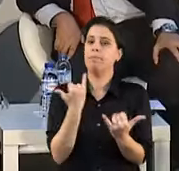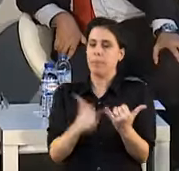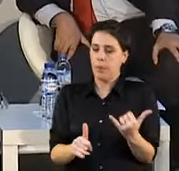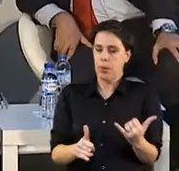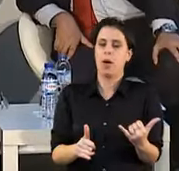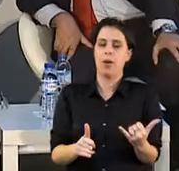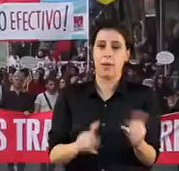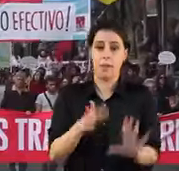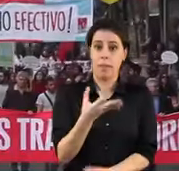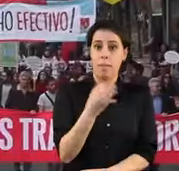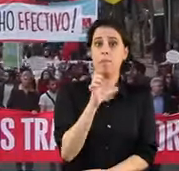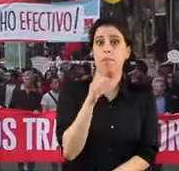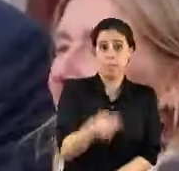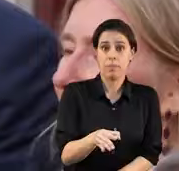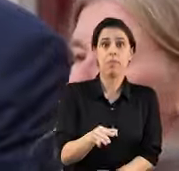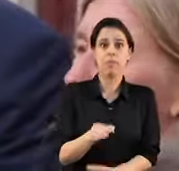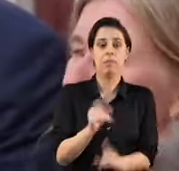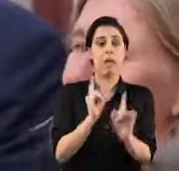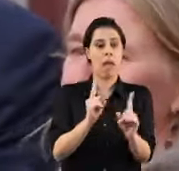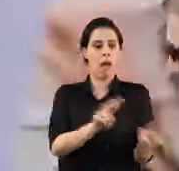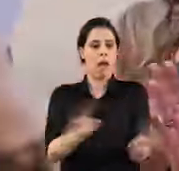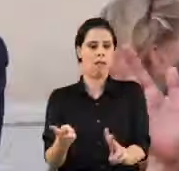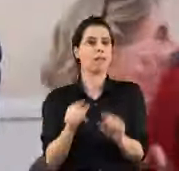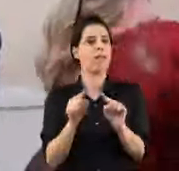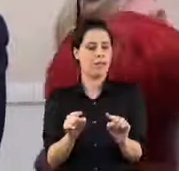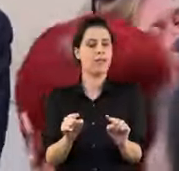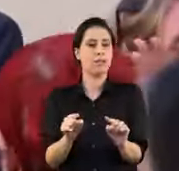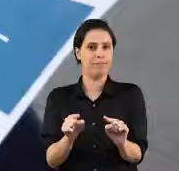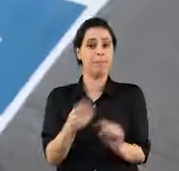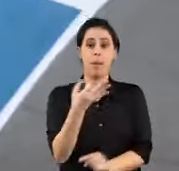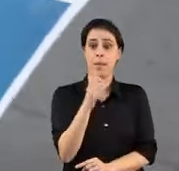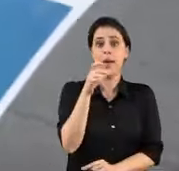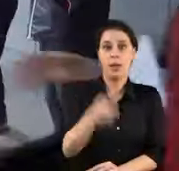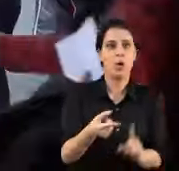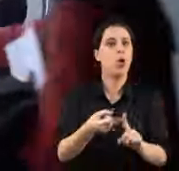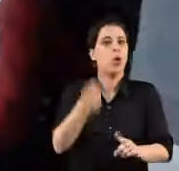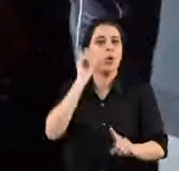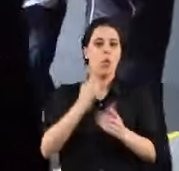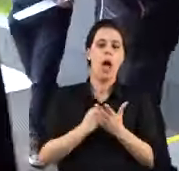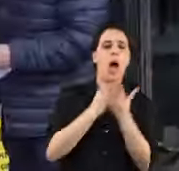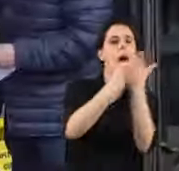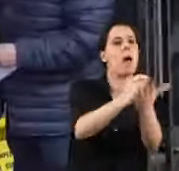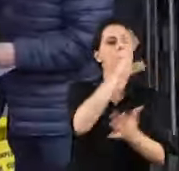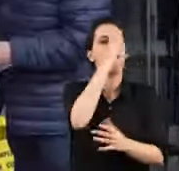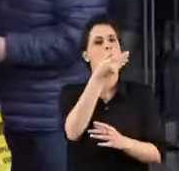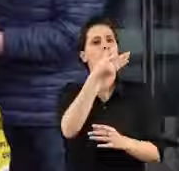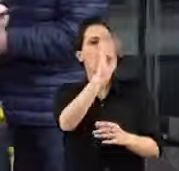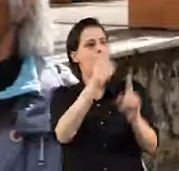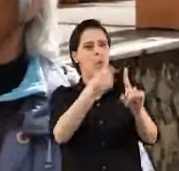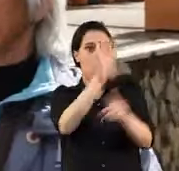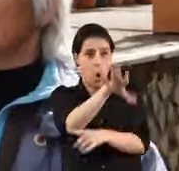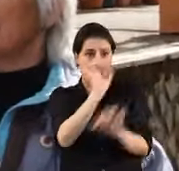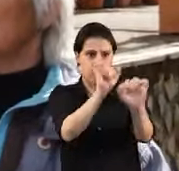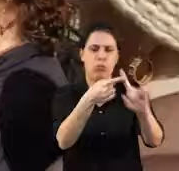situação perigosa. O PCP é o portador da alternativa. O PCP não é força de apoio ao governo PS